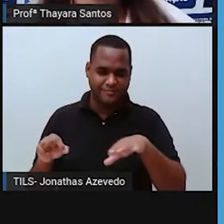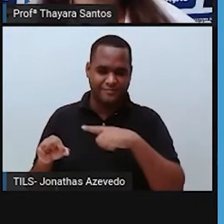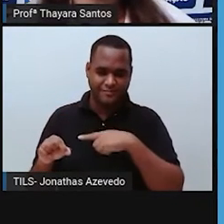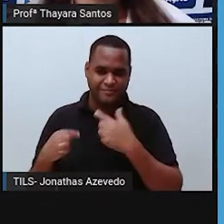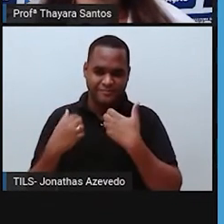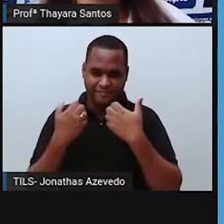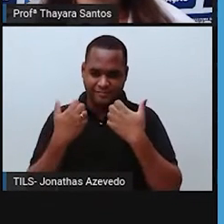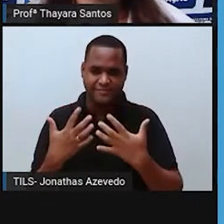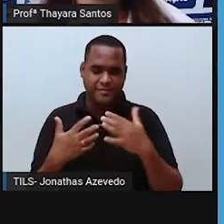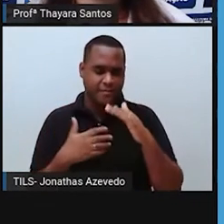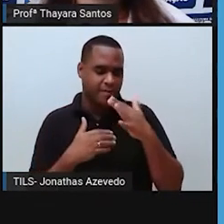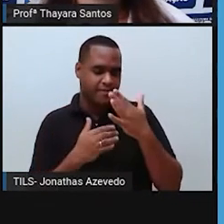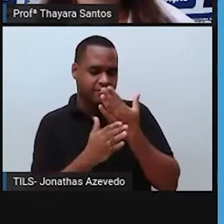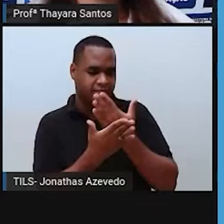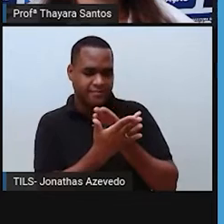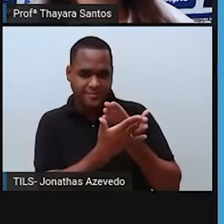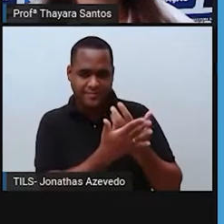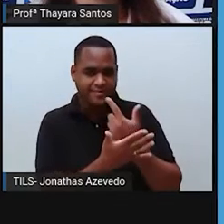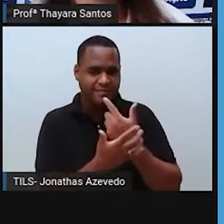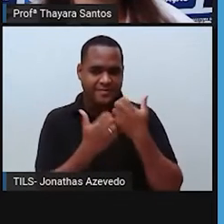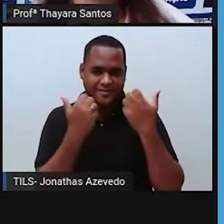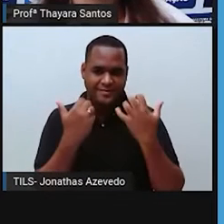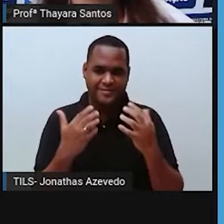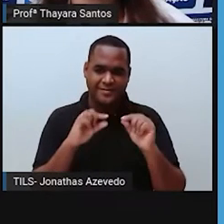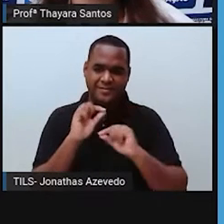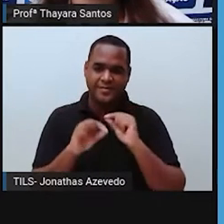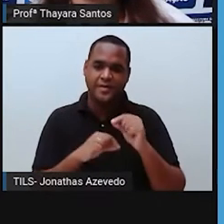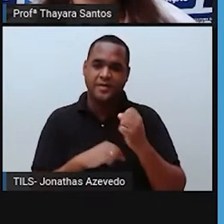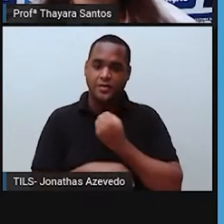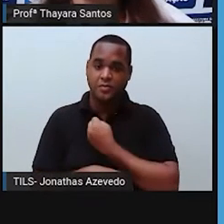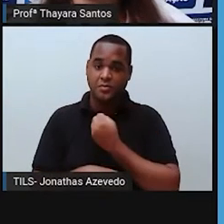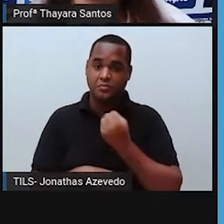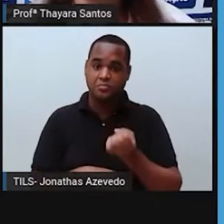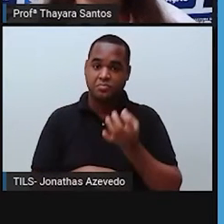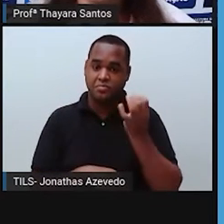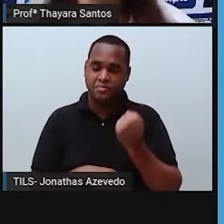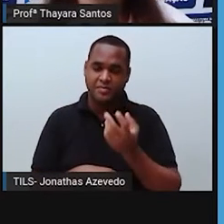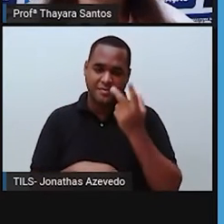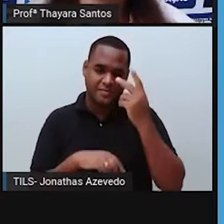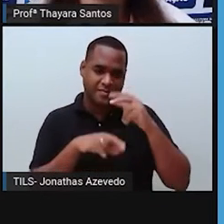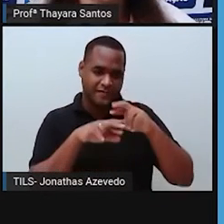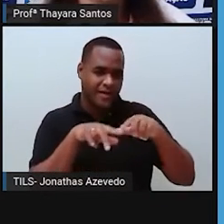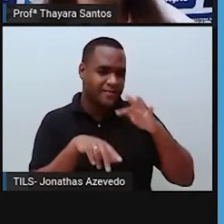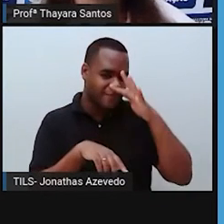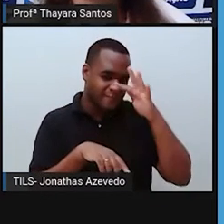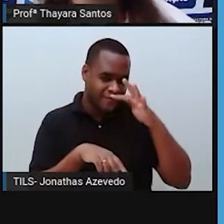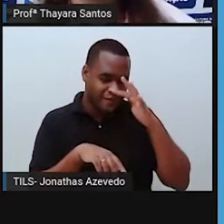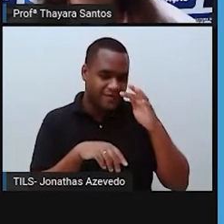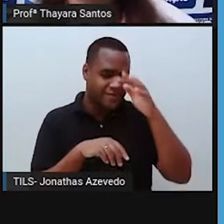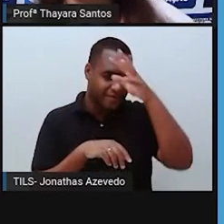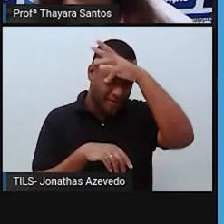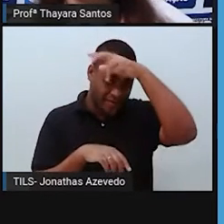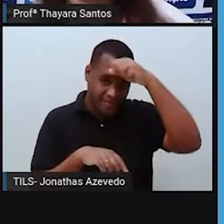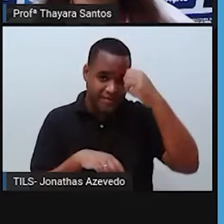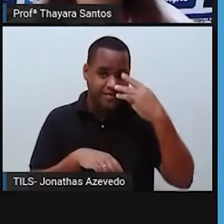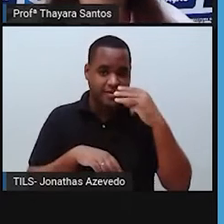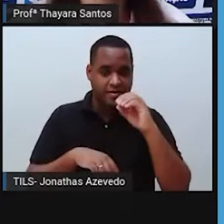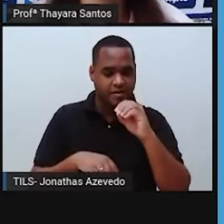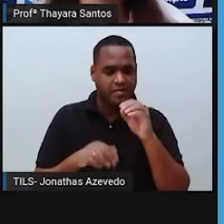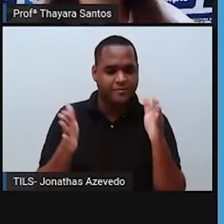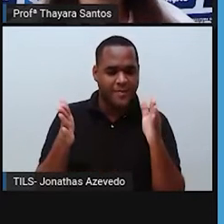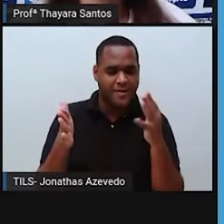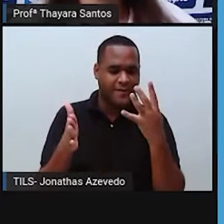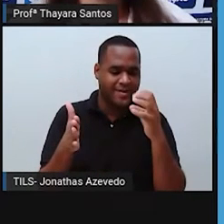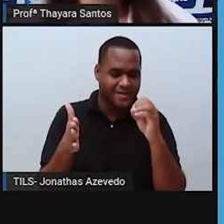estimativa aí de alguns estudos que dizem que o número de espécies da flora da Amazônia está entre 30 mil e